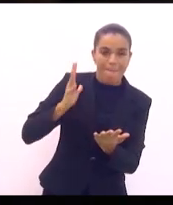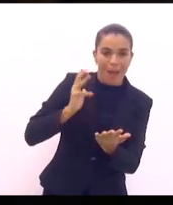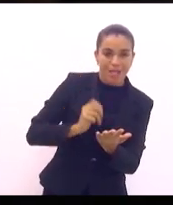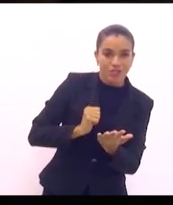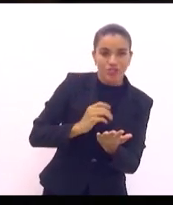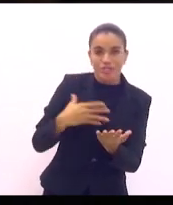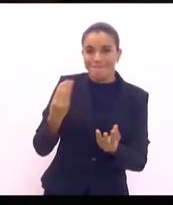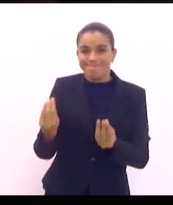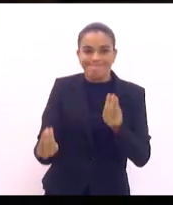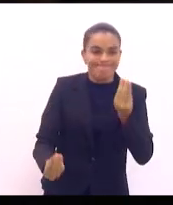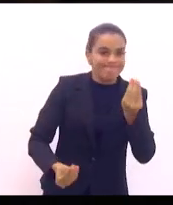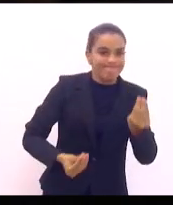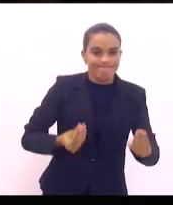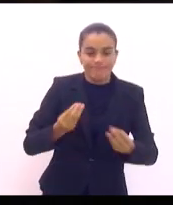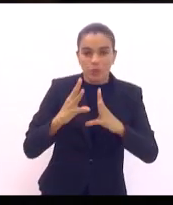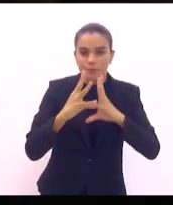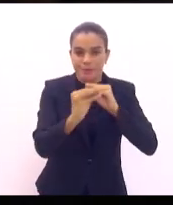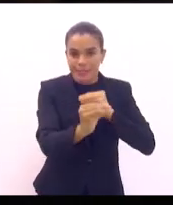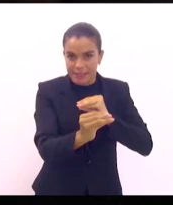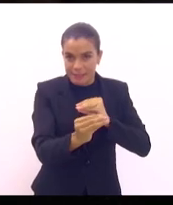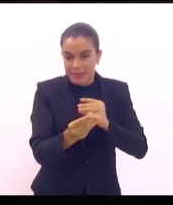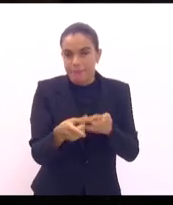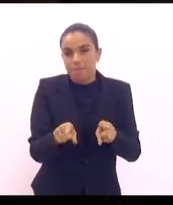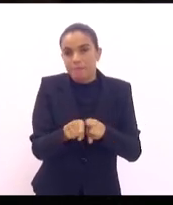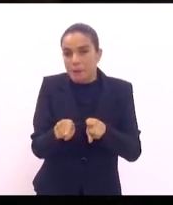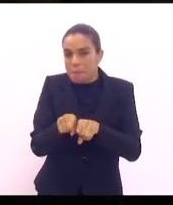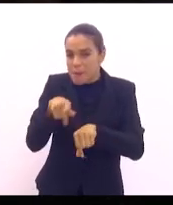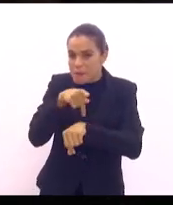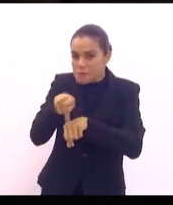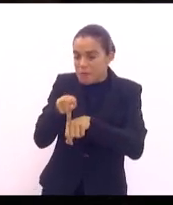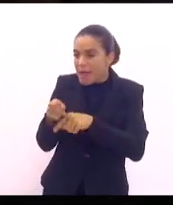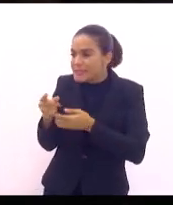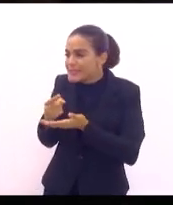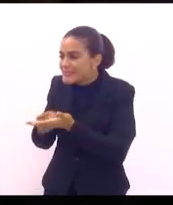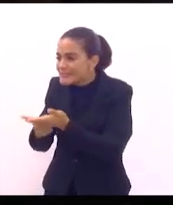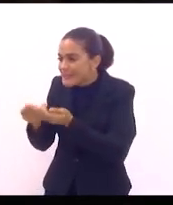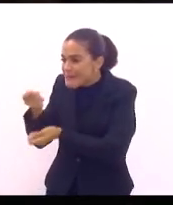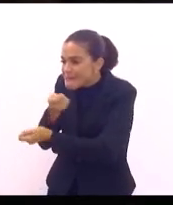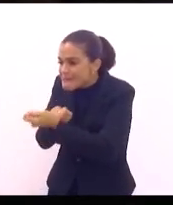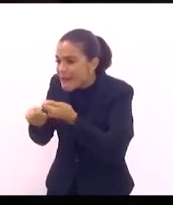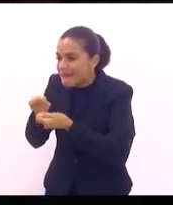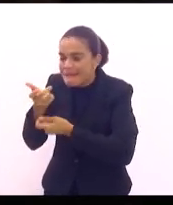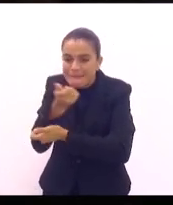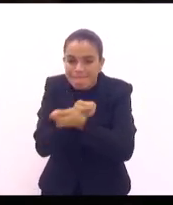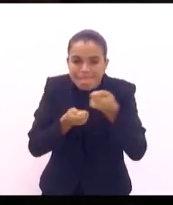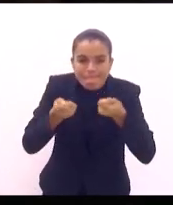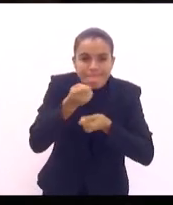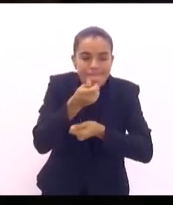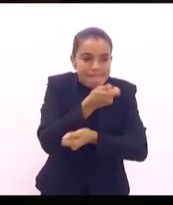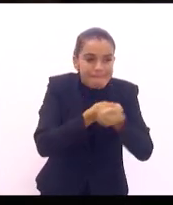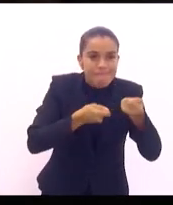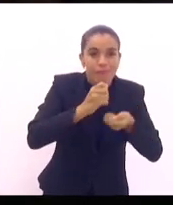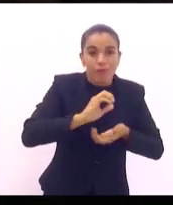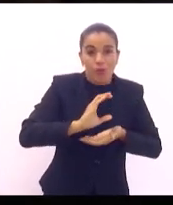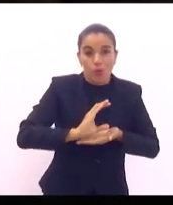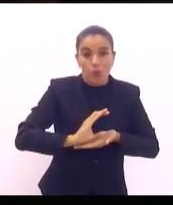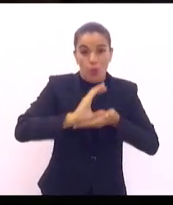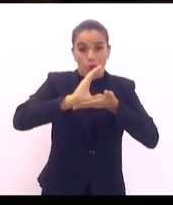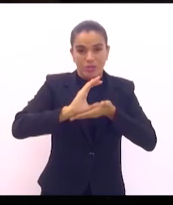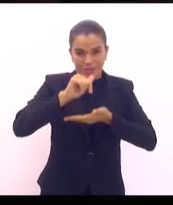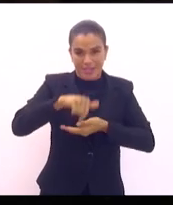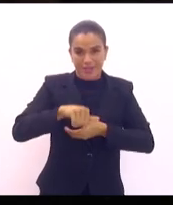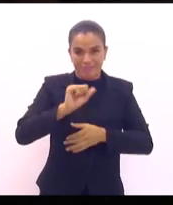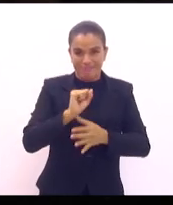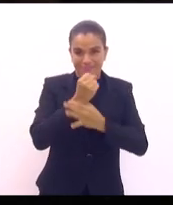E os países tentando, lá no Conselho de Segurança da NOA, uma equação.